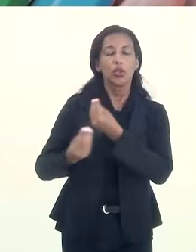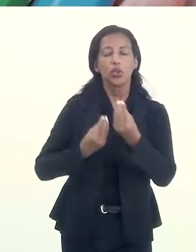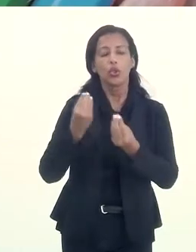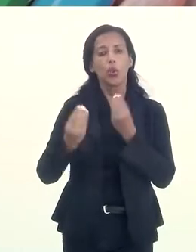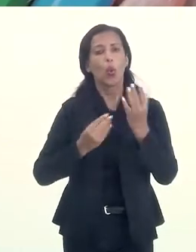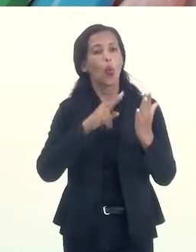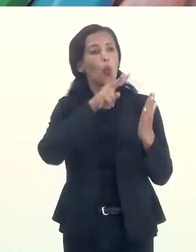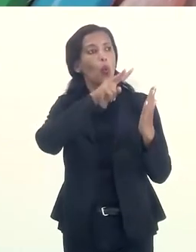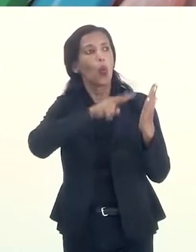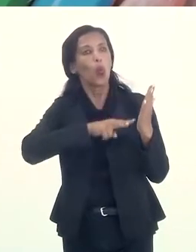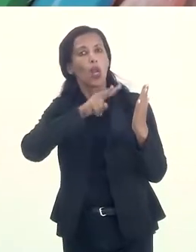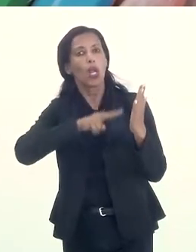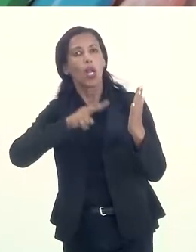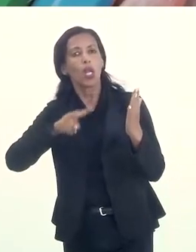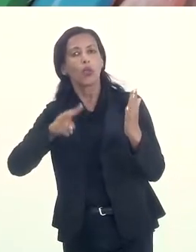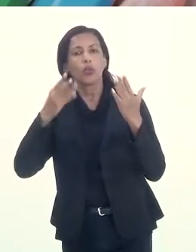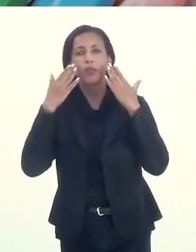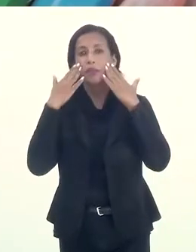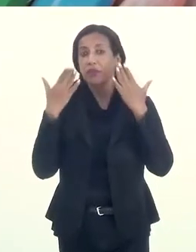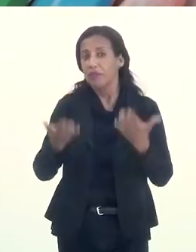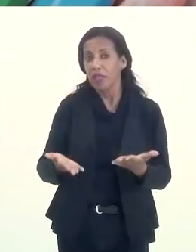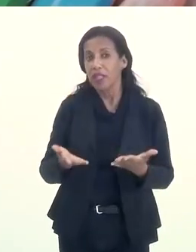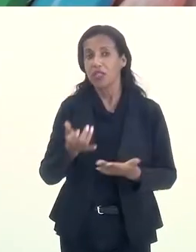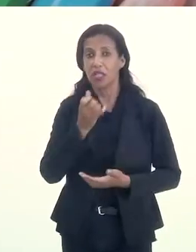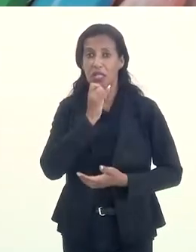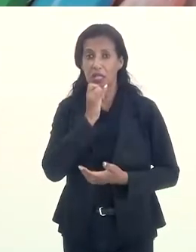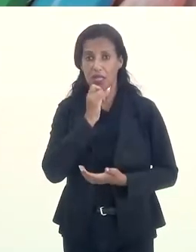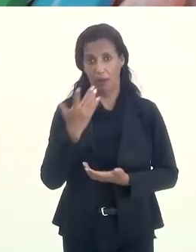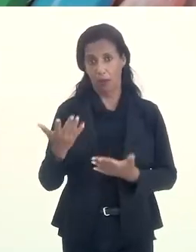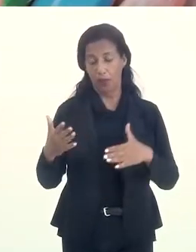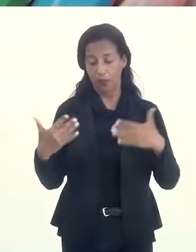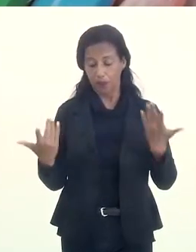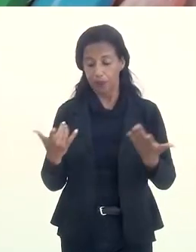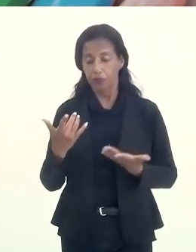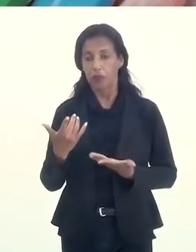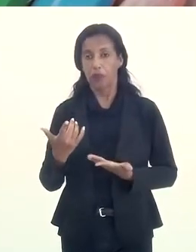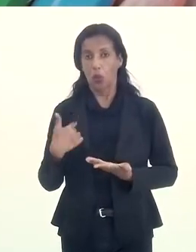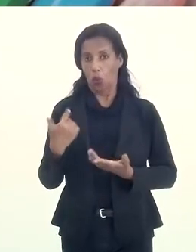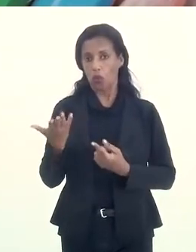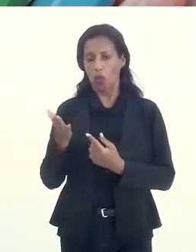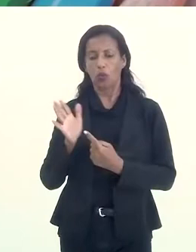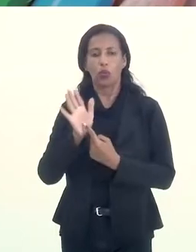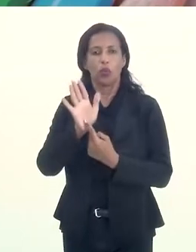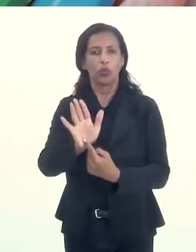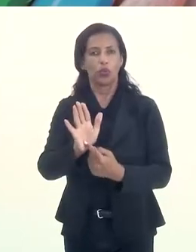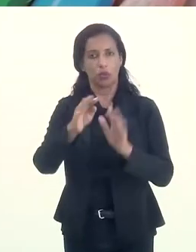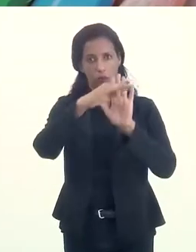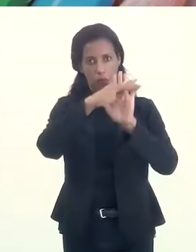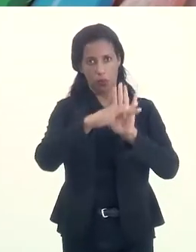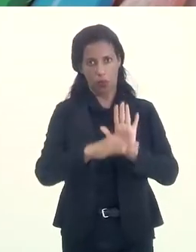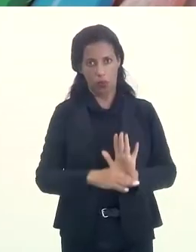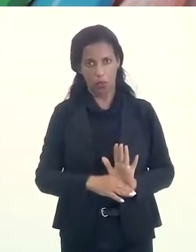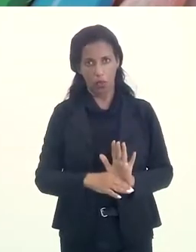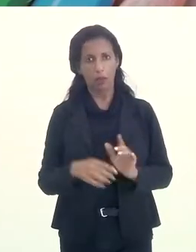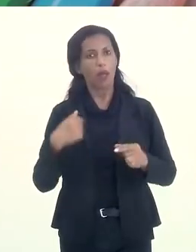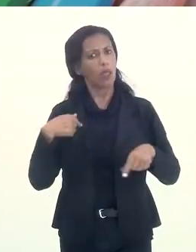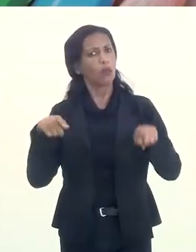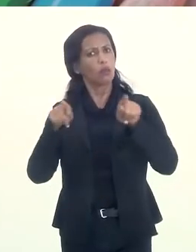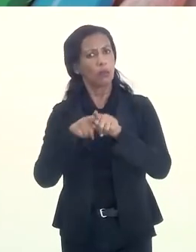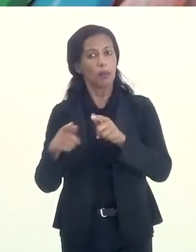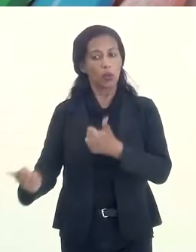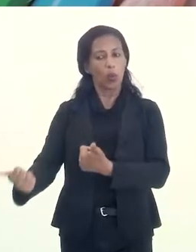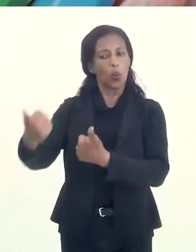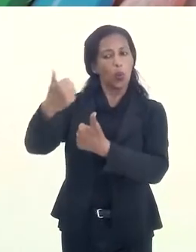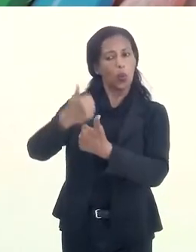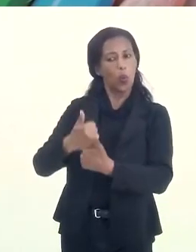como um leitor se manifesta. Por exemplo, eu, quando estou apresentando aqui o programa, eu estou